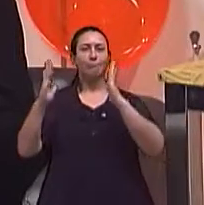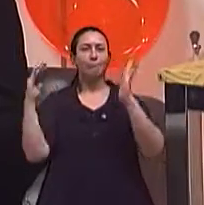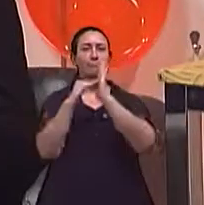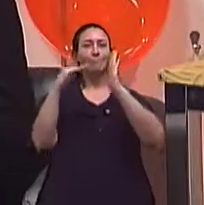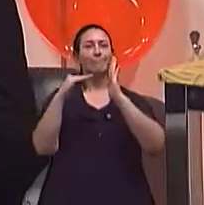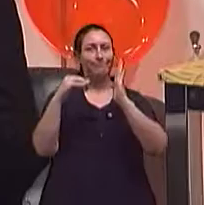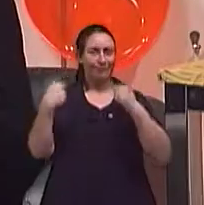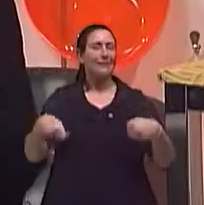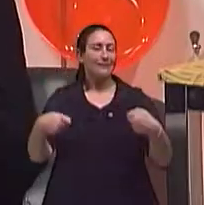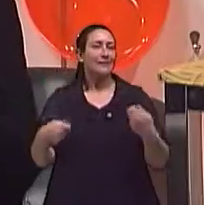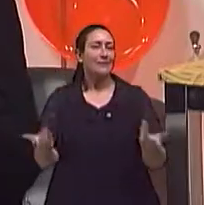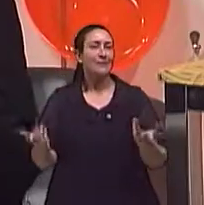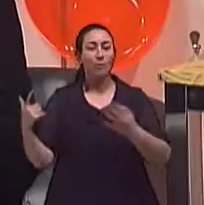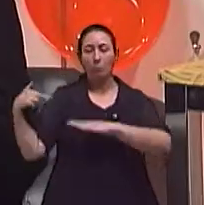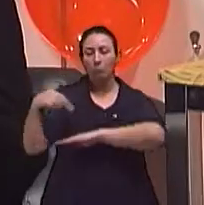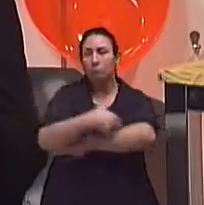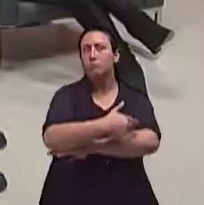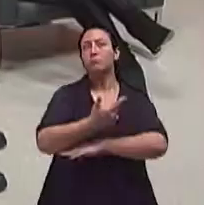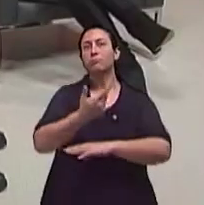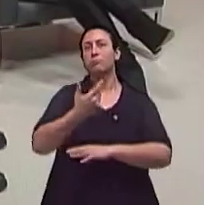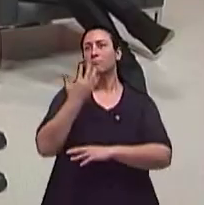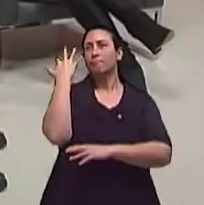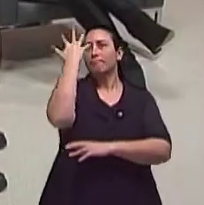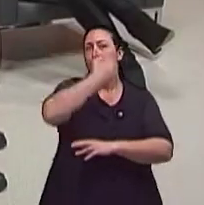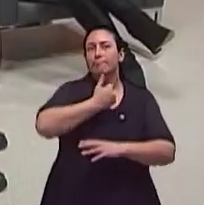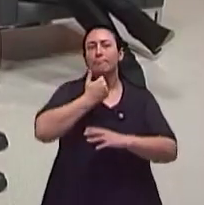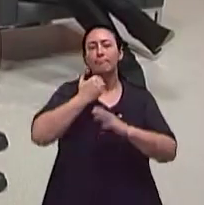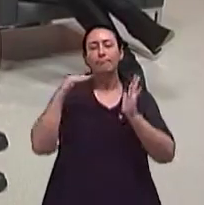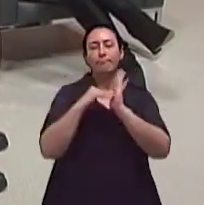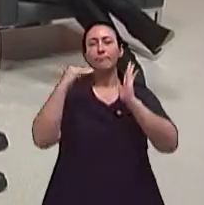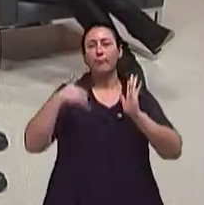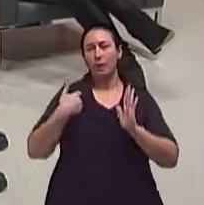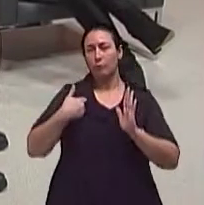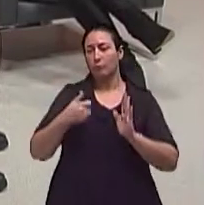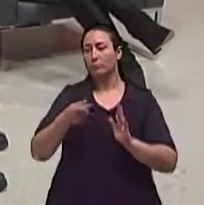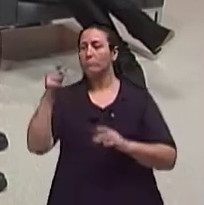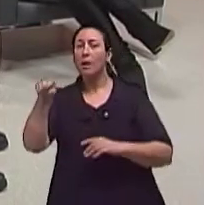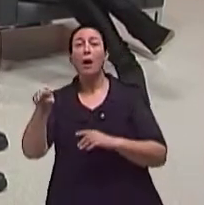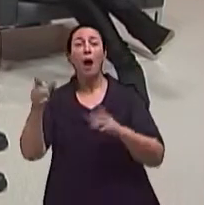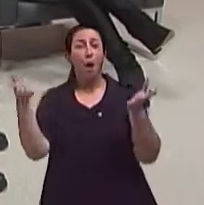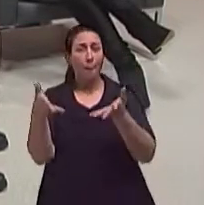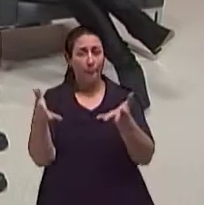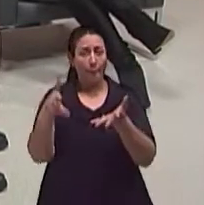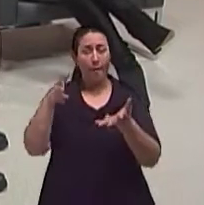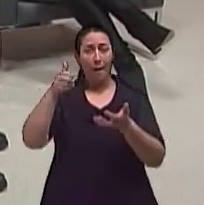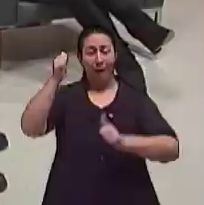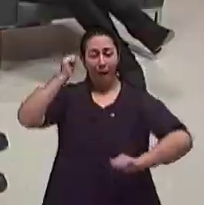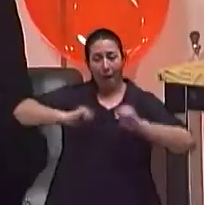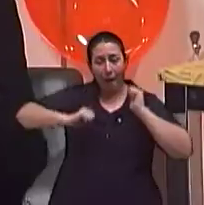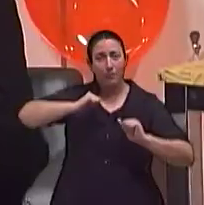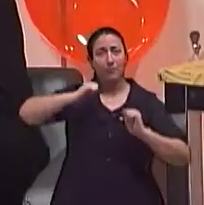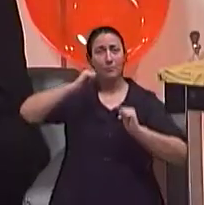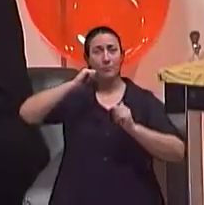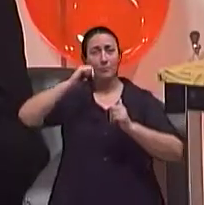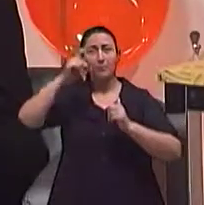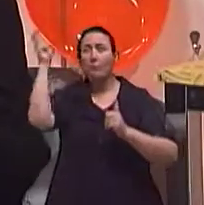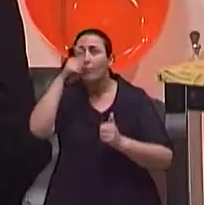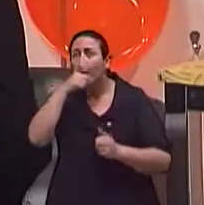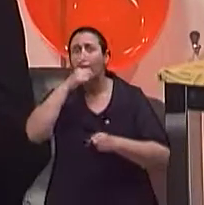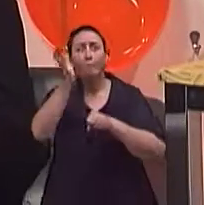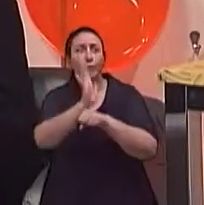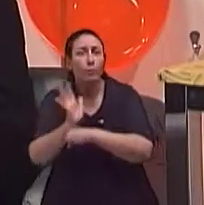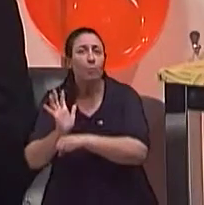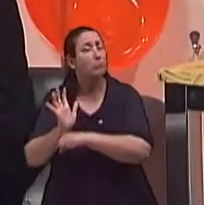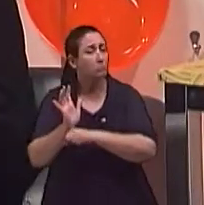velhos para a profissão, termina a carreira, esportista. A arte, não. Ela permite que a pessoa, mesmo mais idosa,